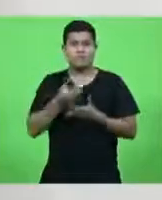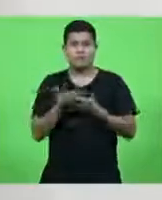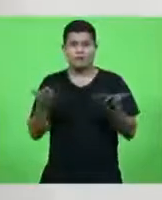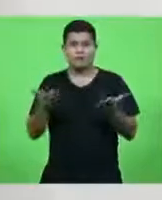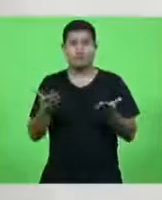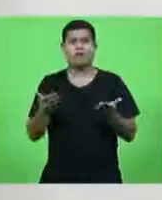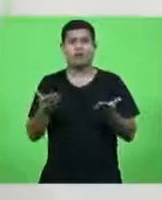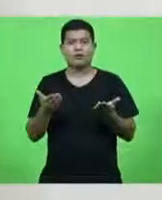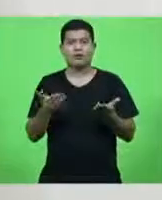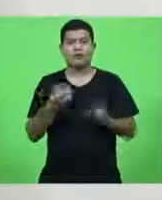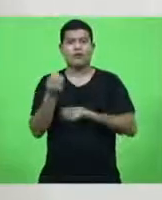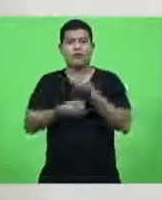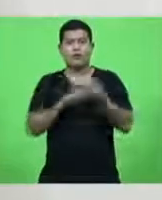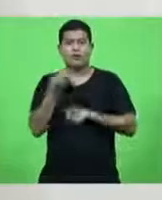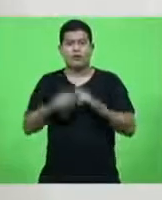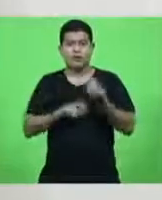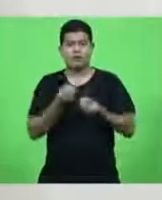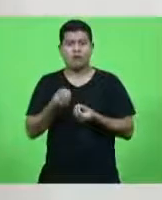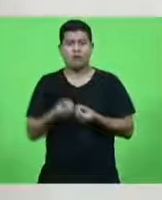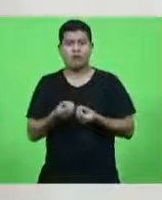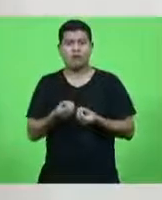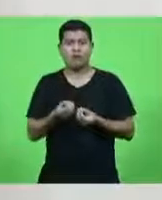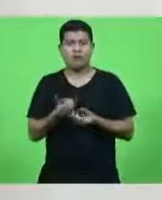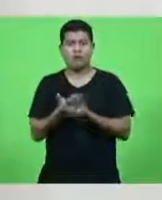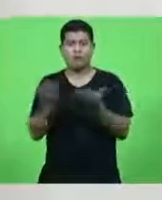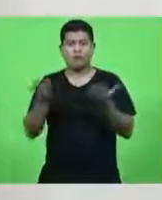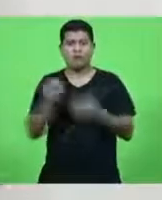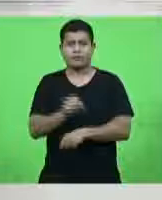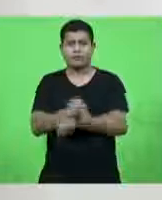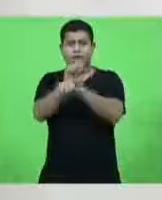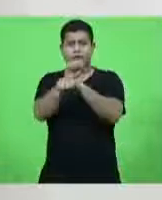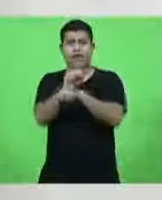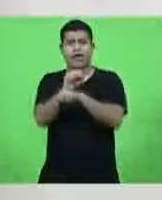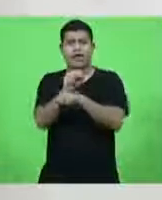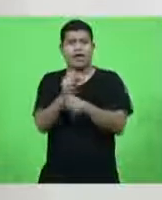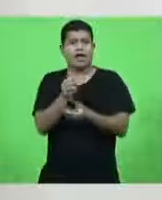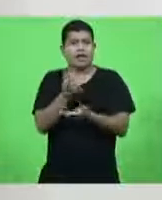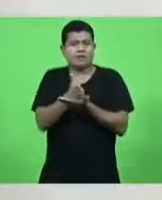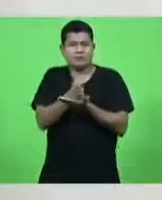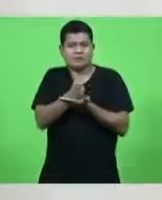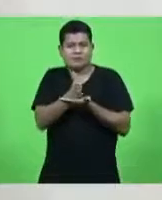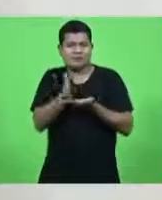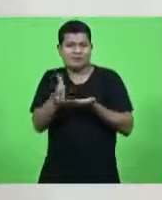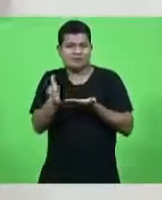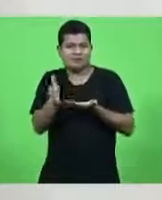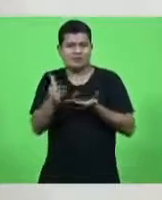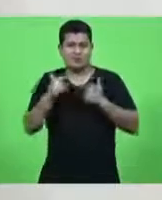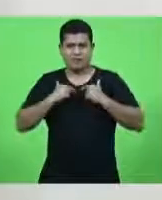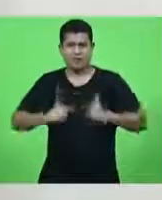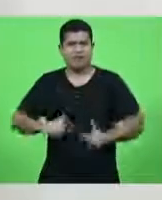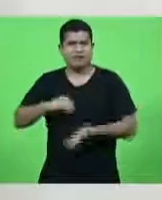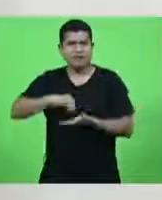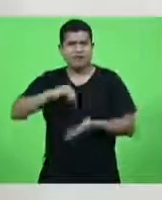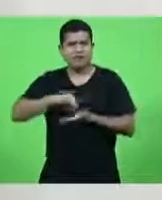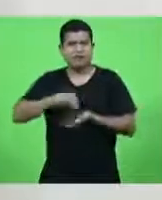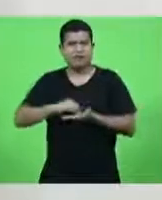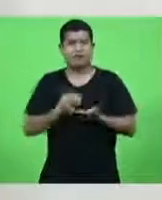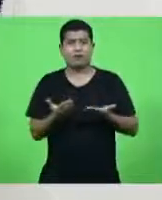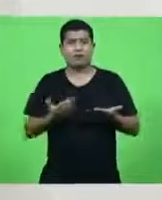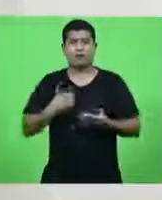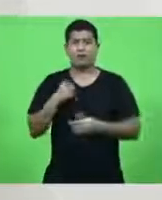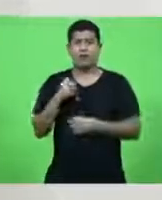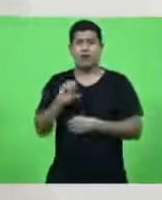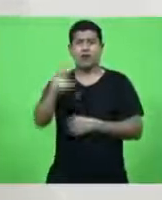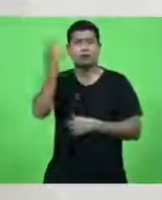julgando o Moro como dando uma suspensão pela parcialidade do julgamento. Isso aqui é o quê? Isso que aconteceu ontem